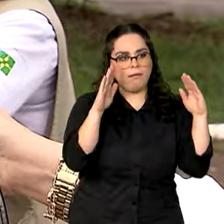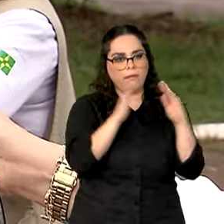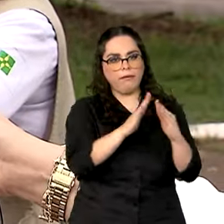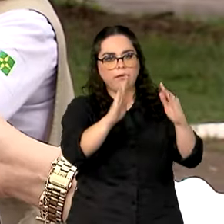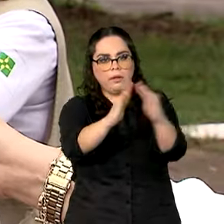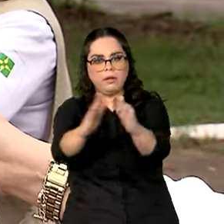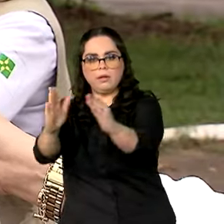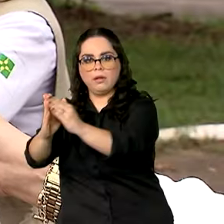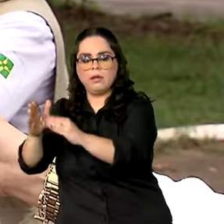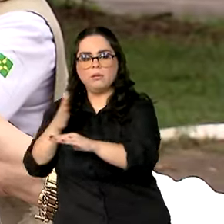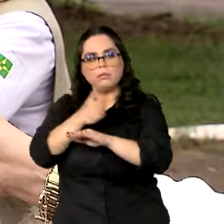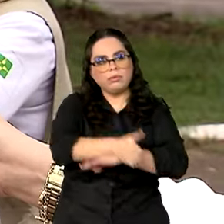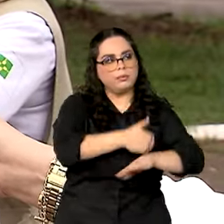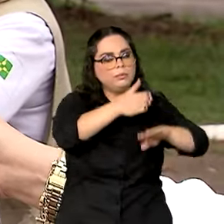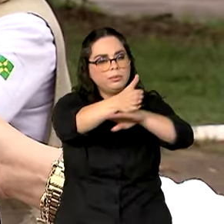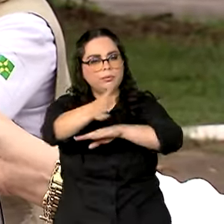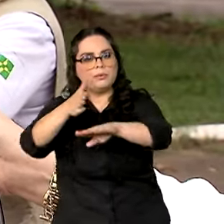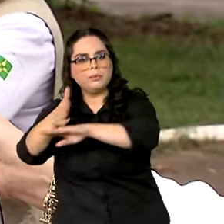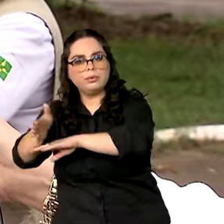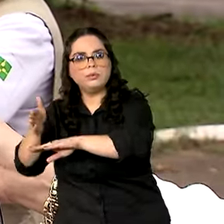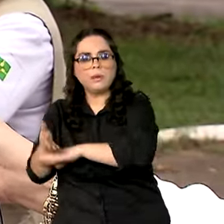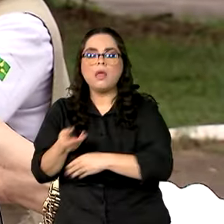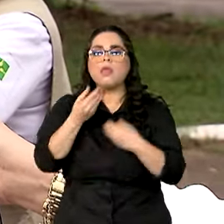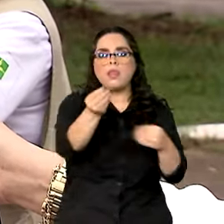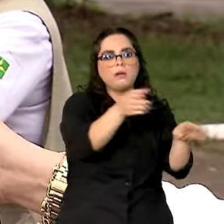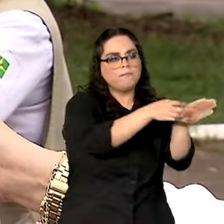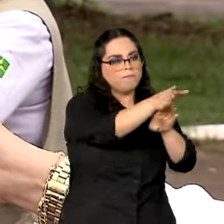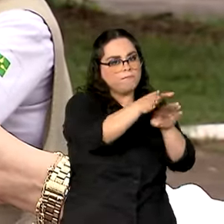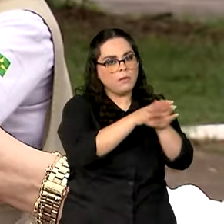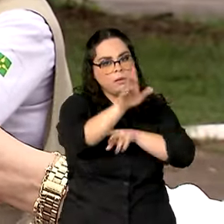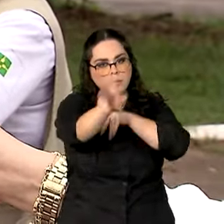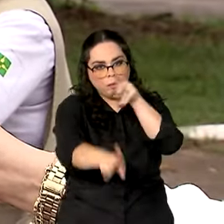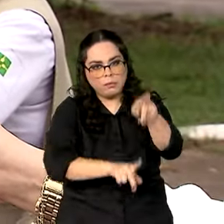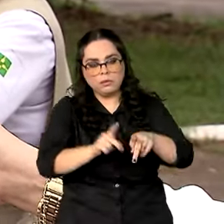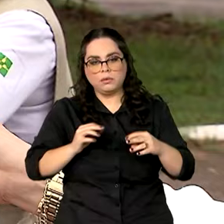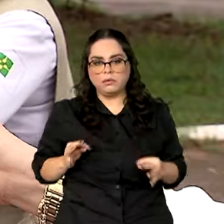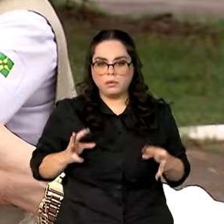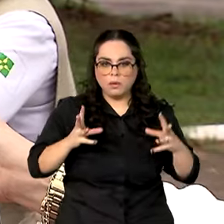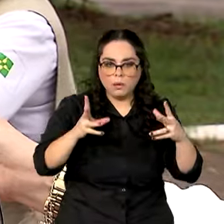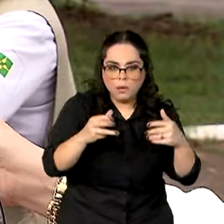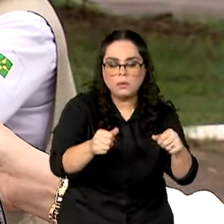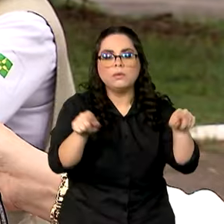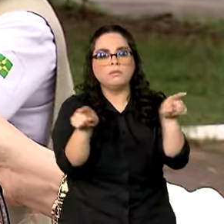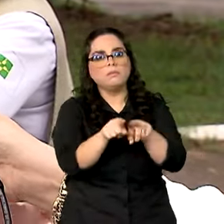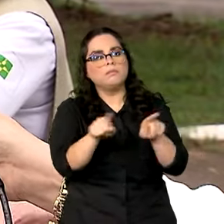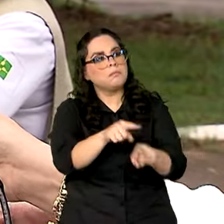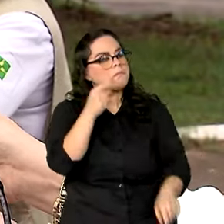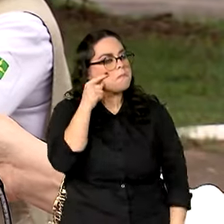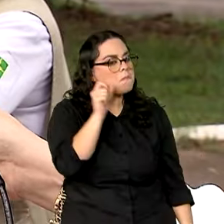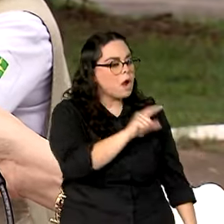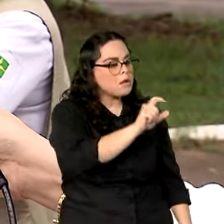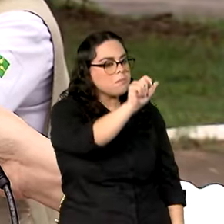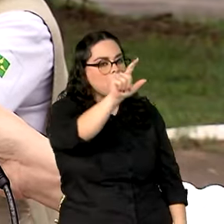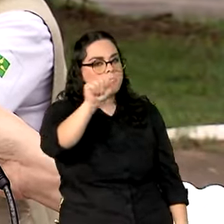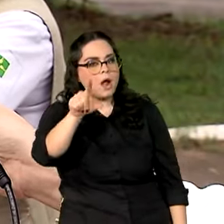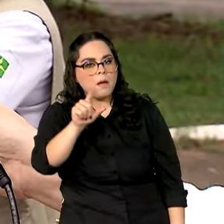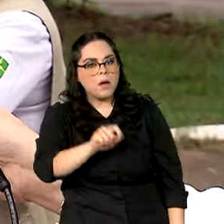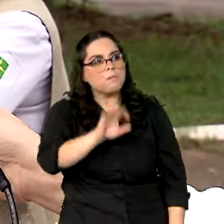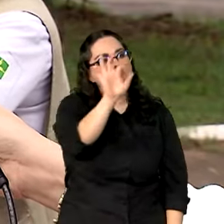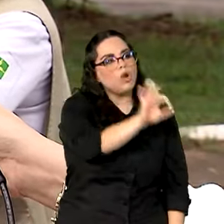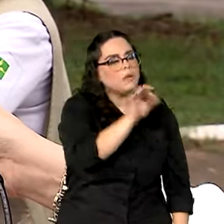passando toda a orientação para a população, verificando pontos propícios